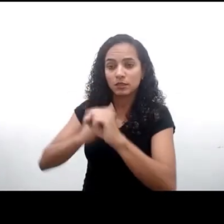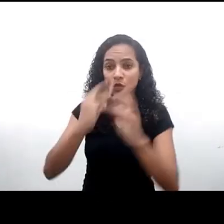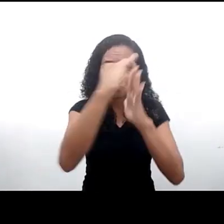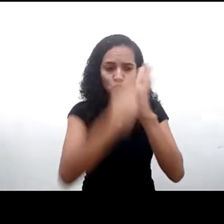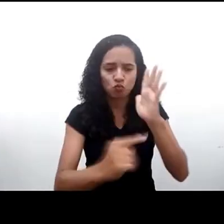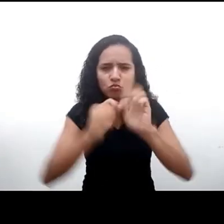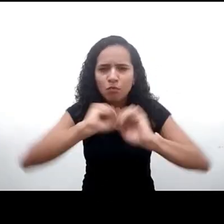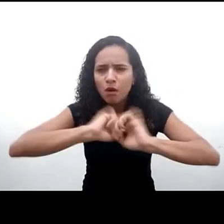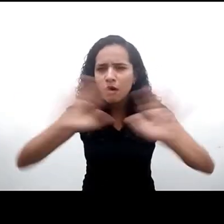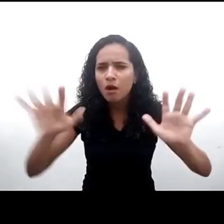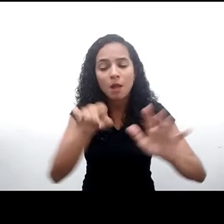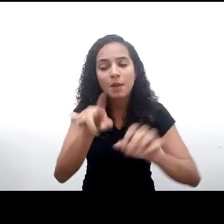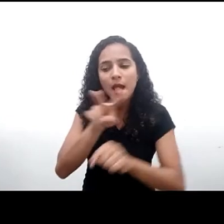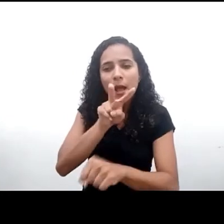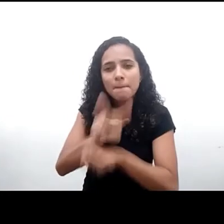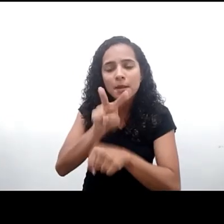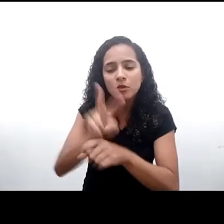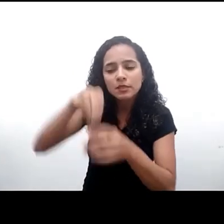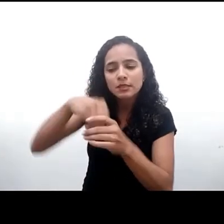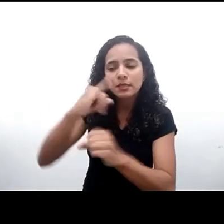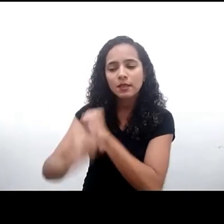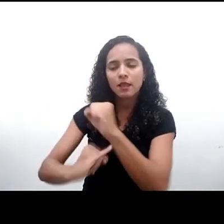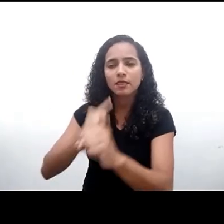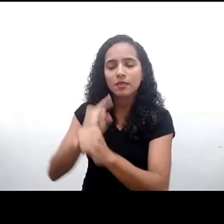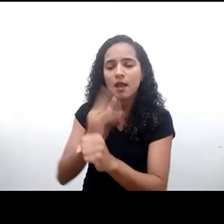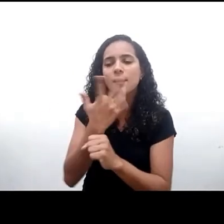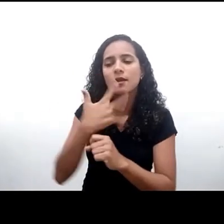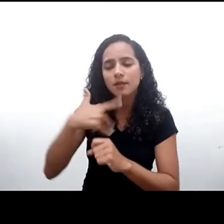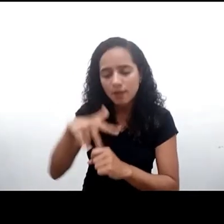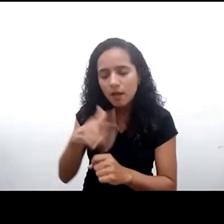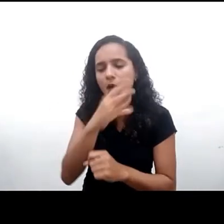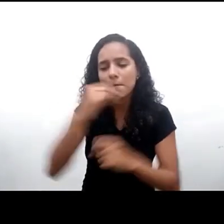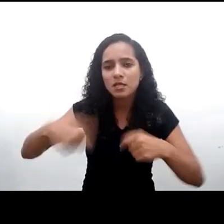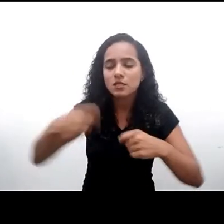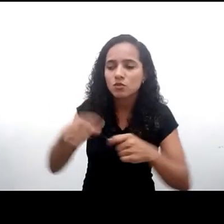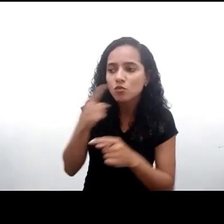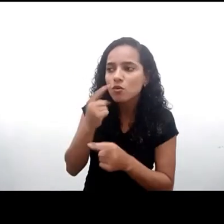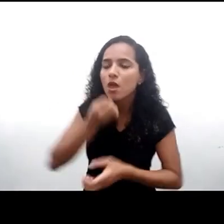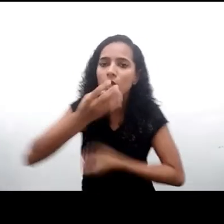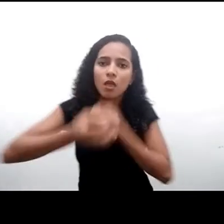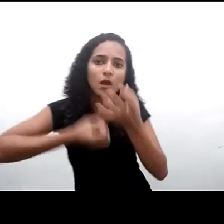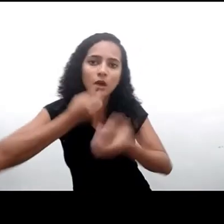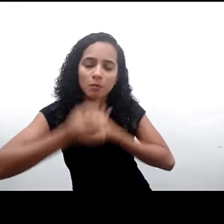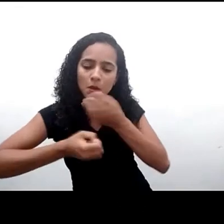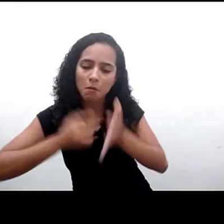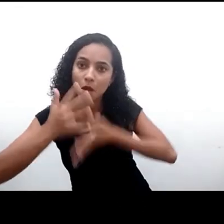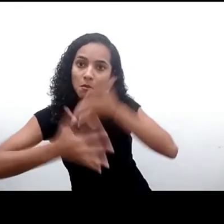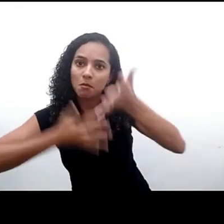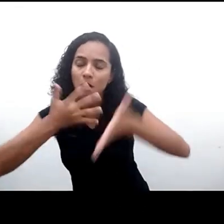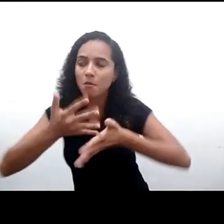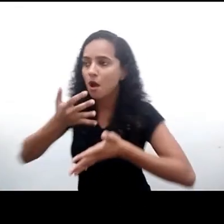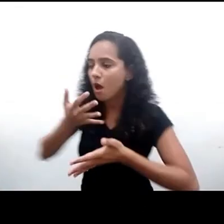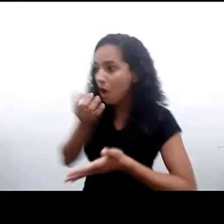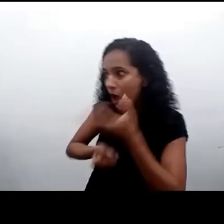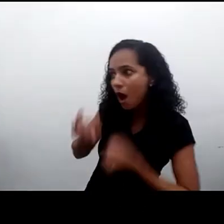que para estarem protegidas na internet as crianças também precisam ser ouvidas e suas opiniões precisam ser consideradas Aqui no Brasil